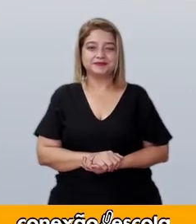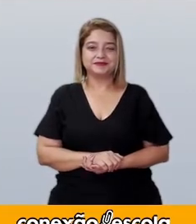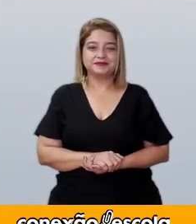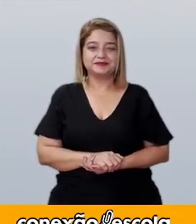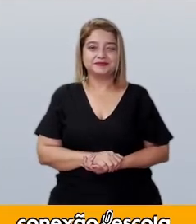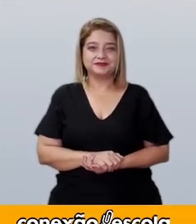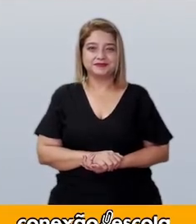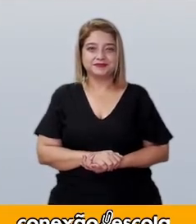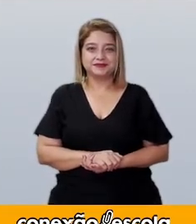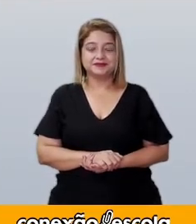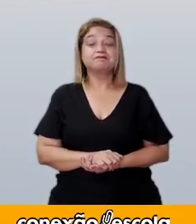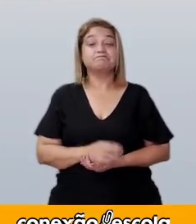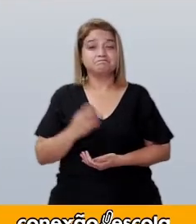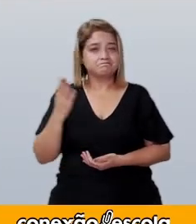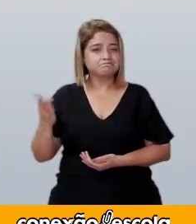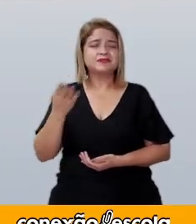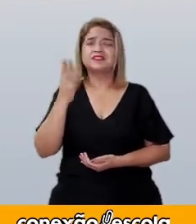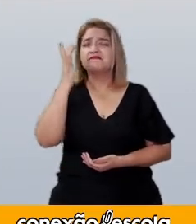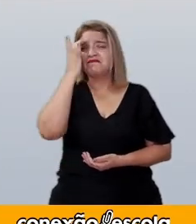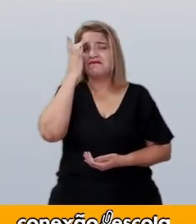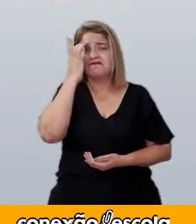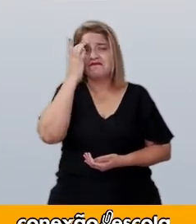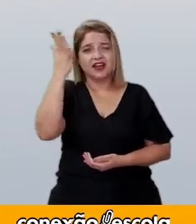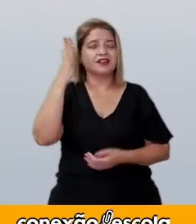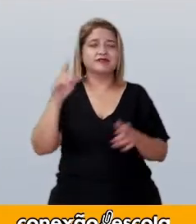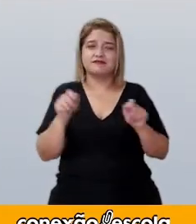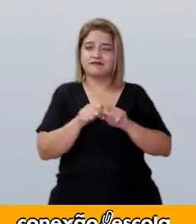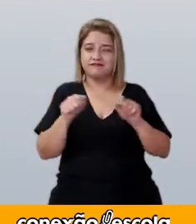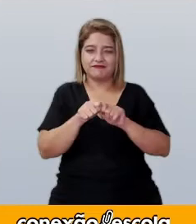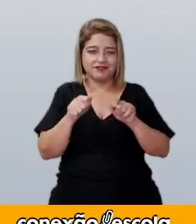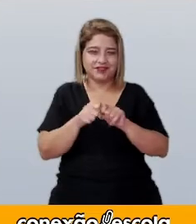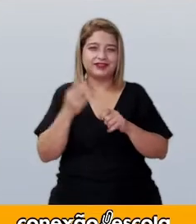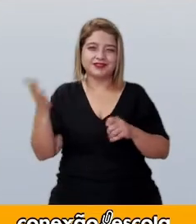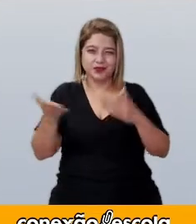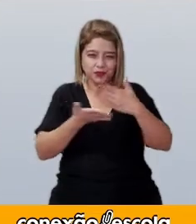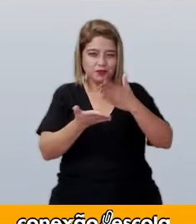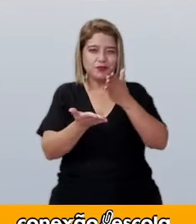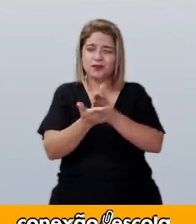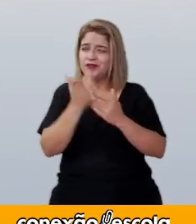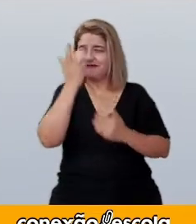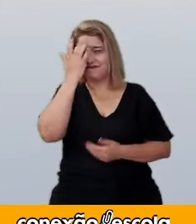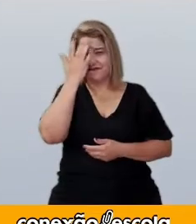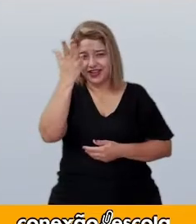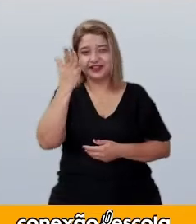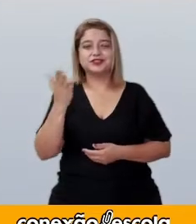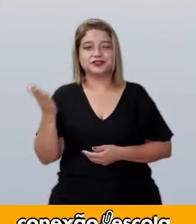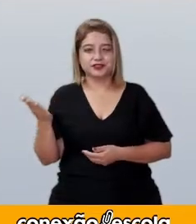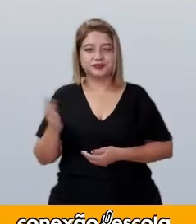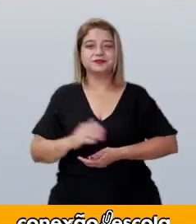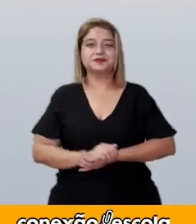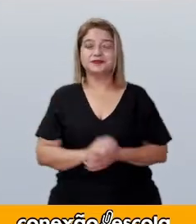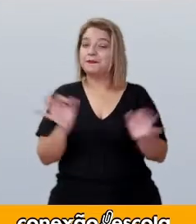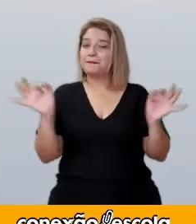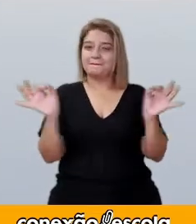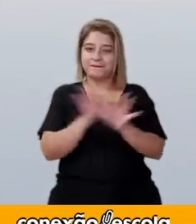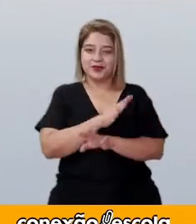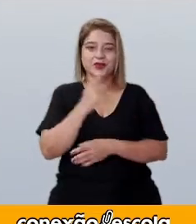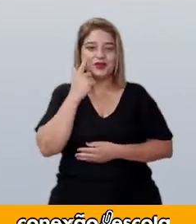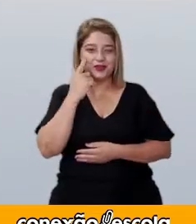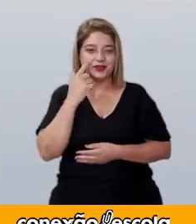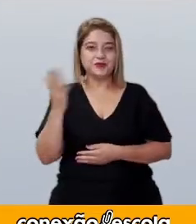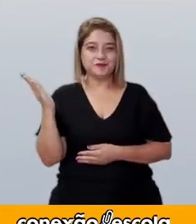Gente, é muito prático este bolo. Muito prático. Pronto. Olha só.